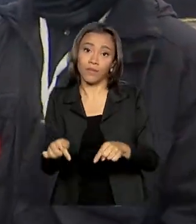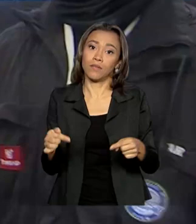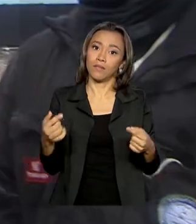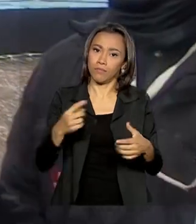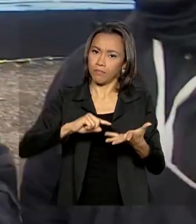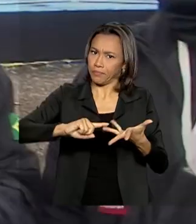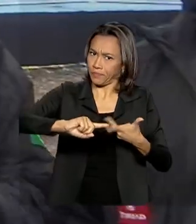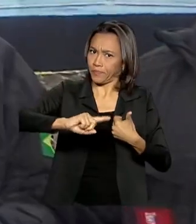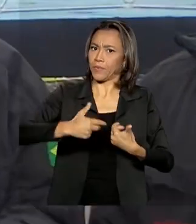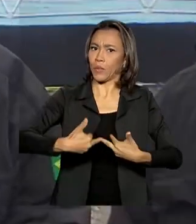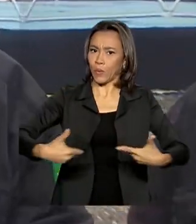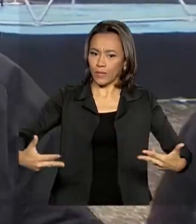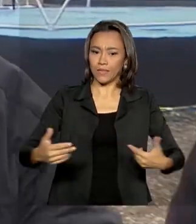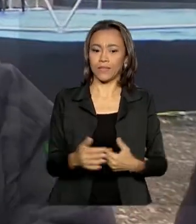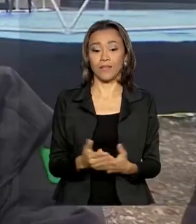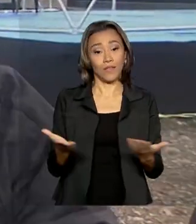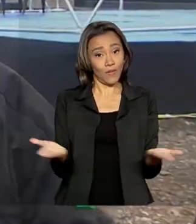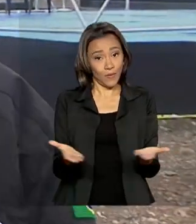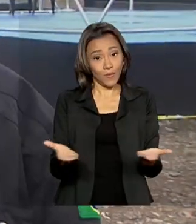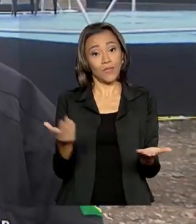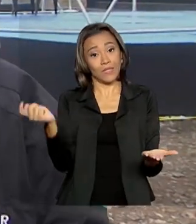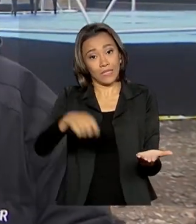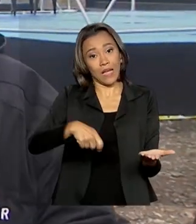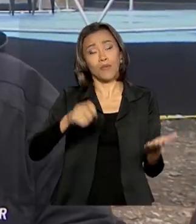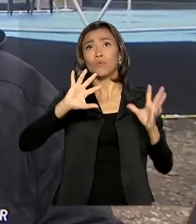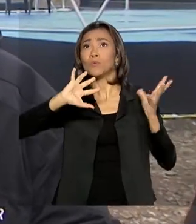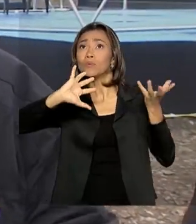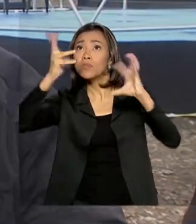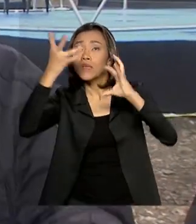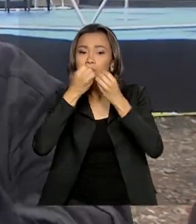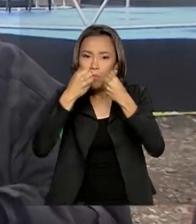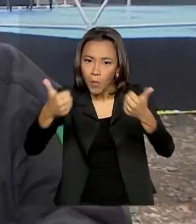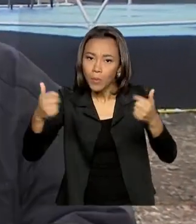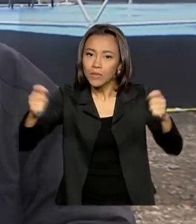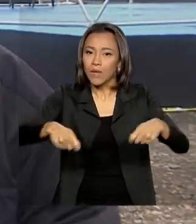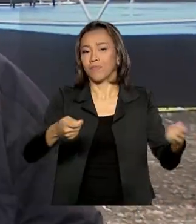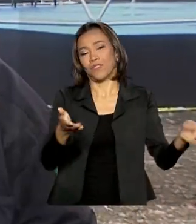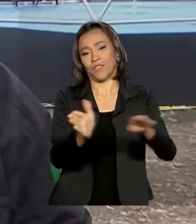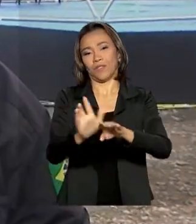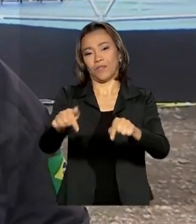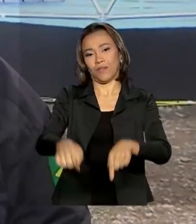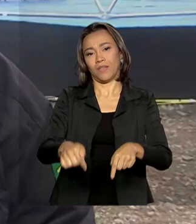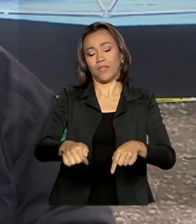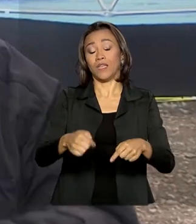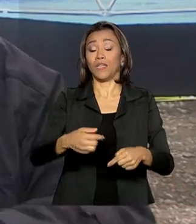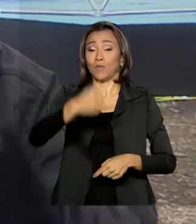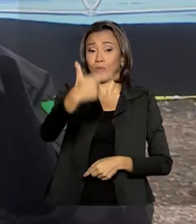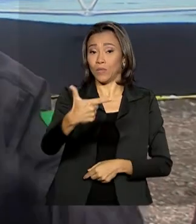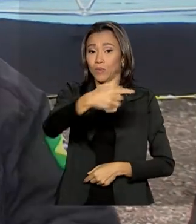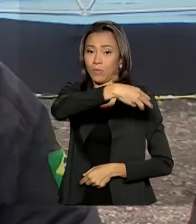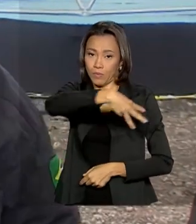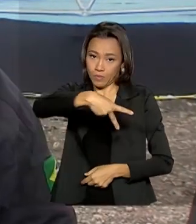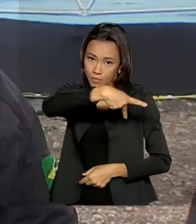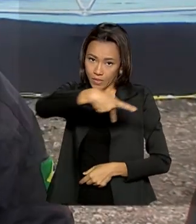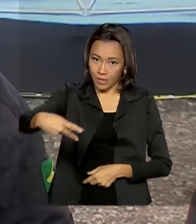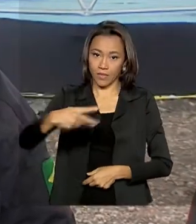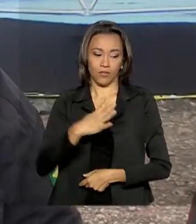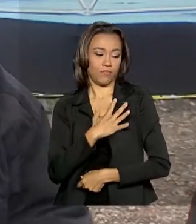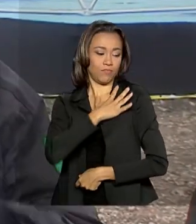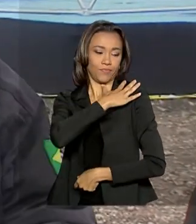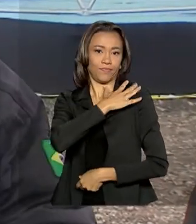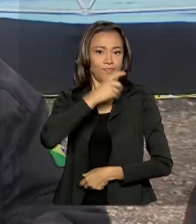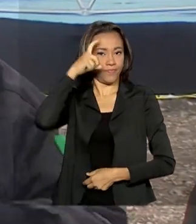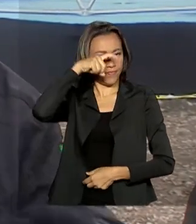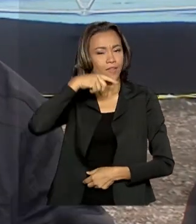obrigado. E a janela está aberta, então, por volta de meio dia, a comitiva do vice-presidente está seguindo aqui em direção à Antártica e ao longo do dia mostraremos tudo